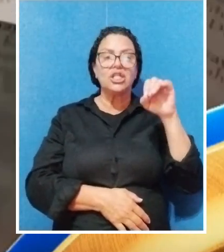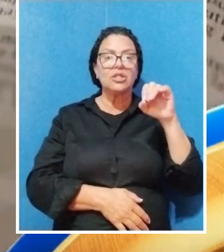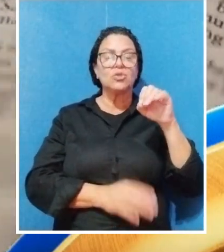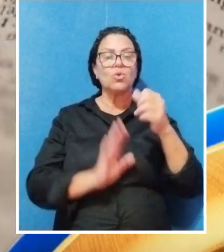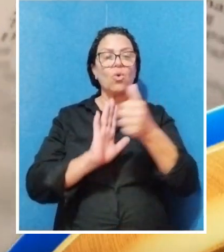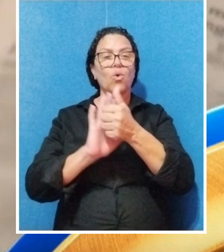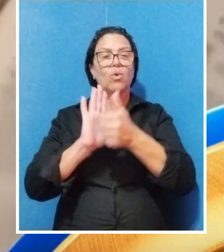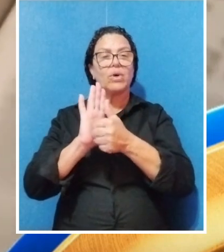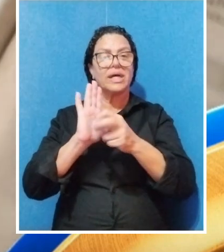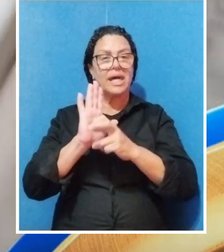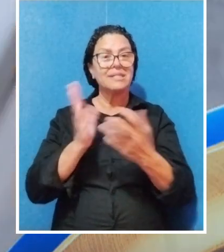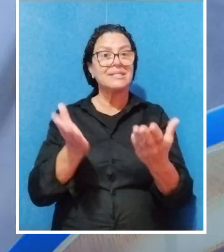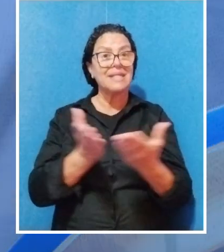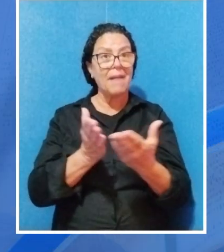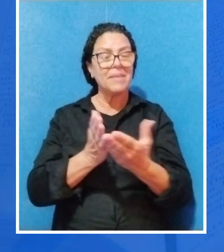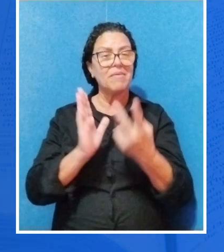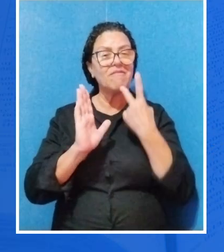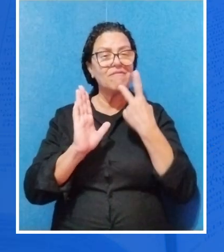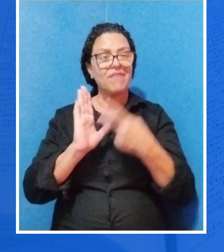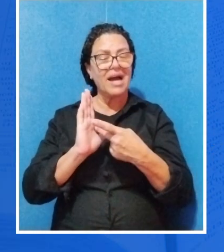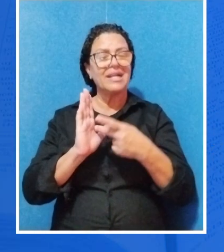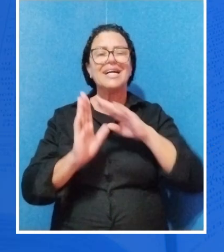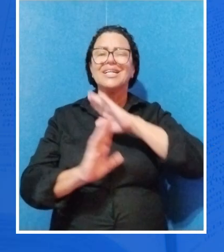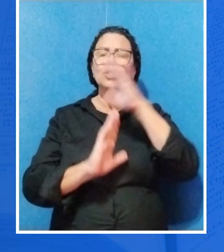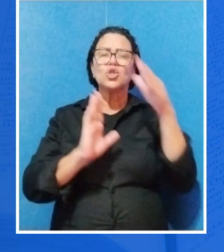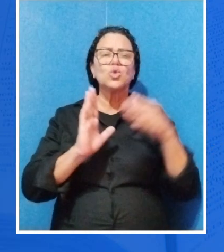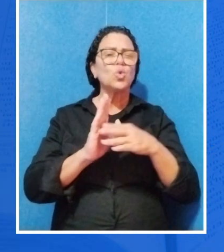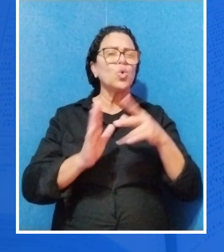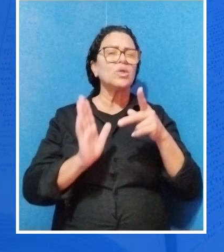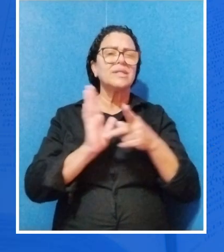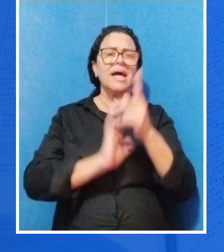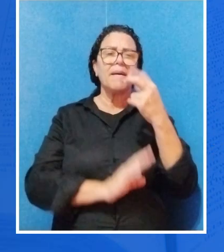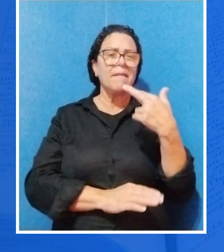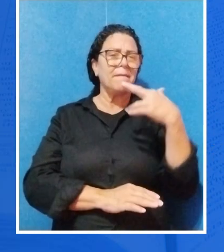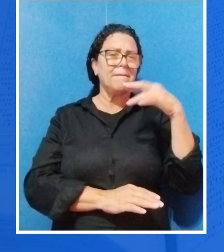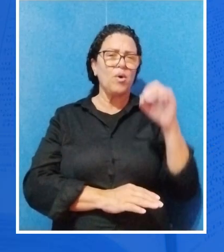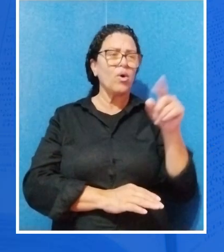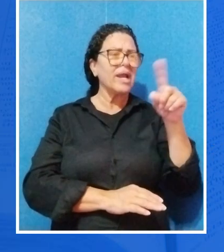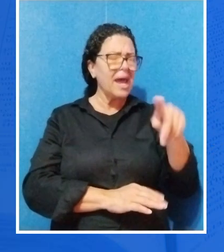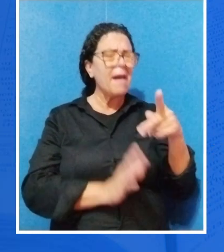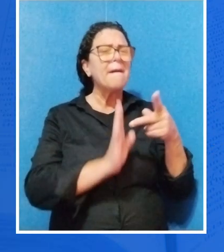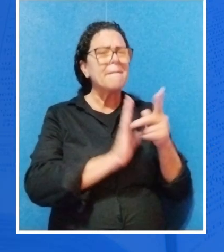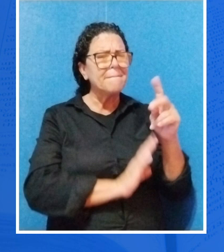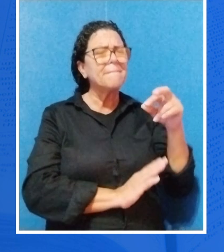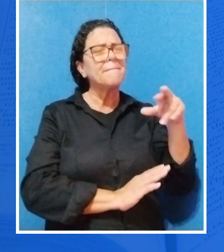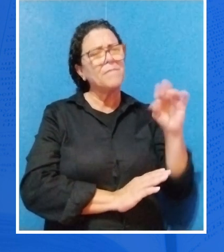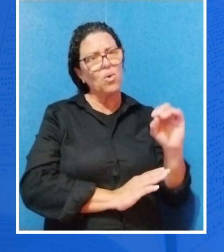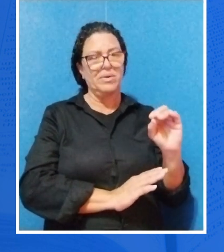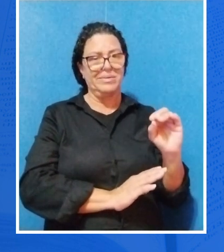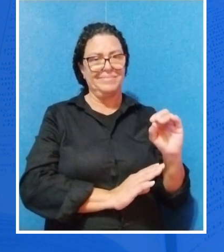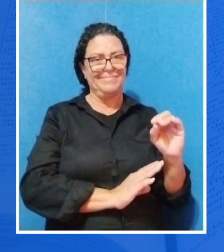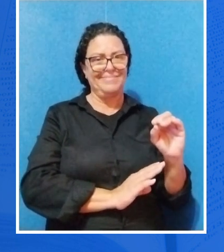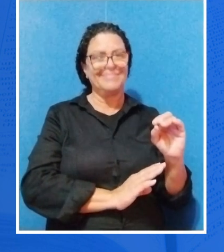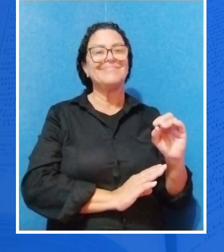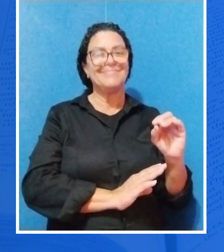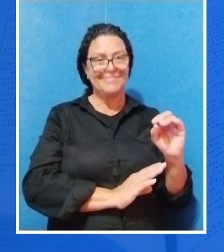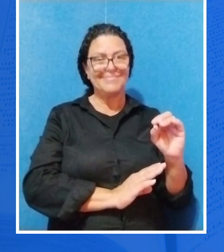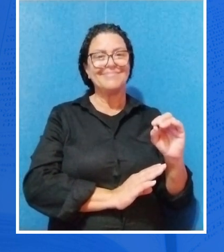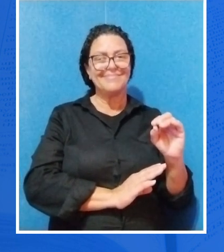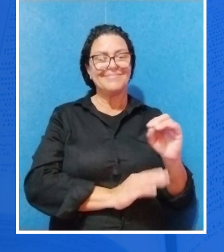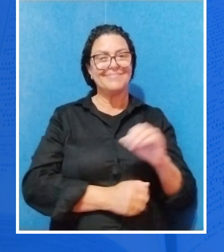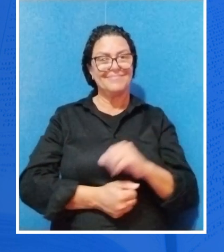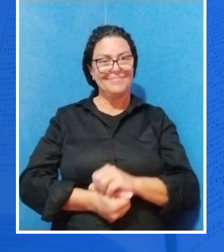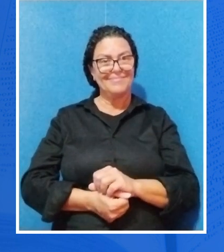,15. O que está escrito? Tudo é puro para os que são puros. Ouviram isso? Tudo é puro